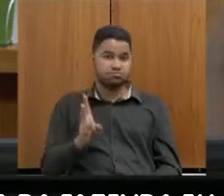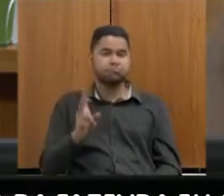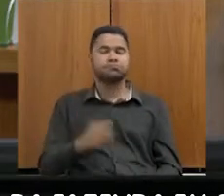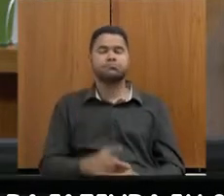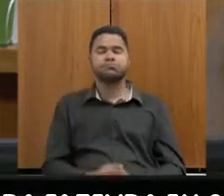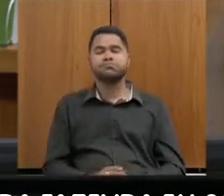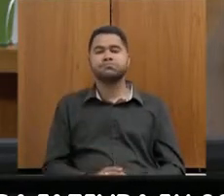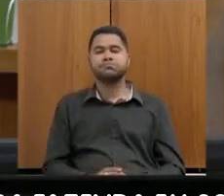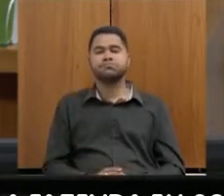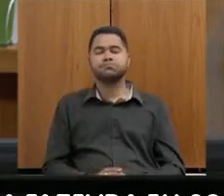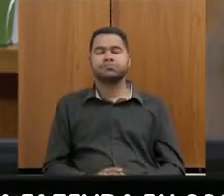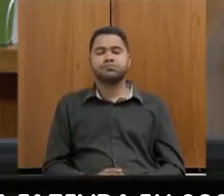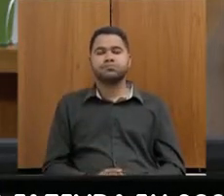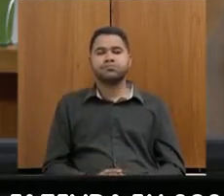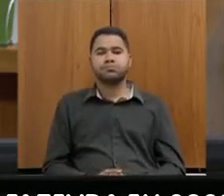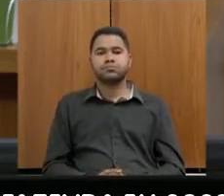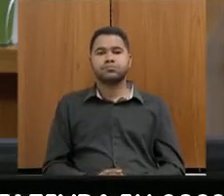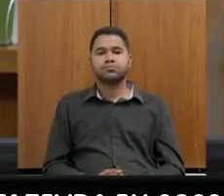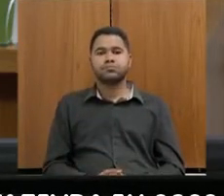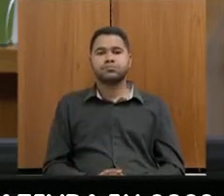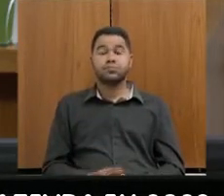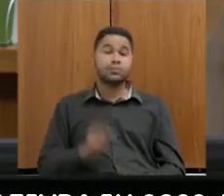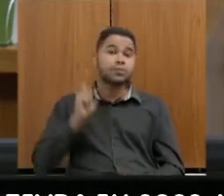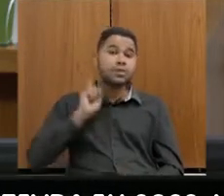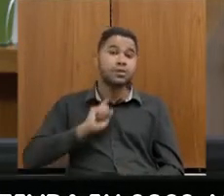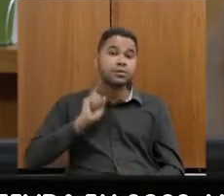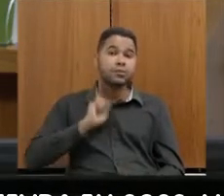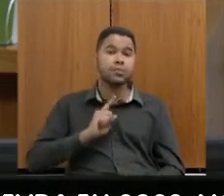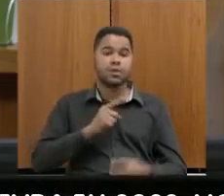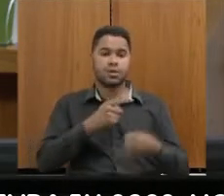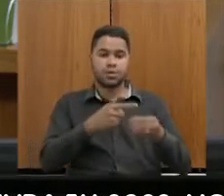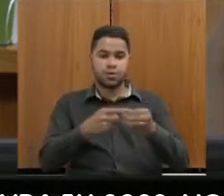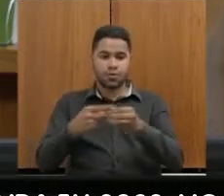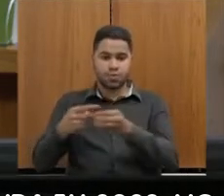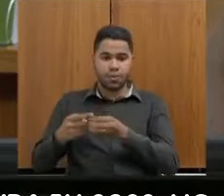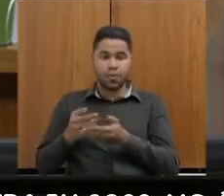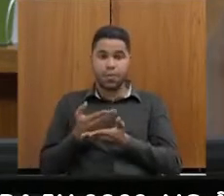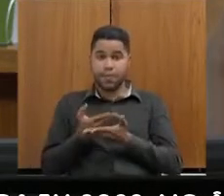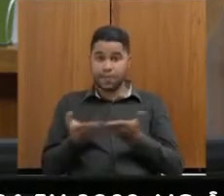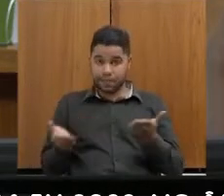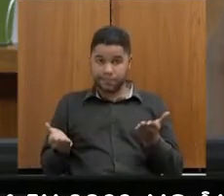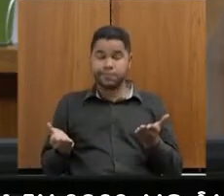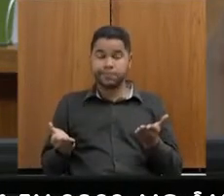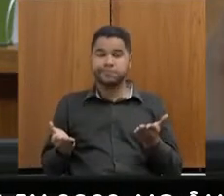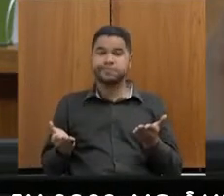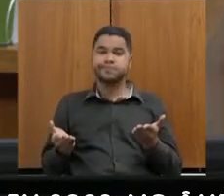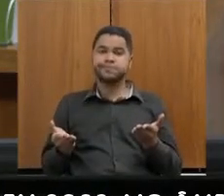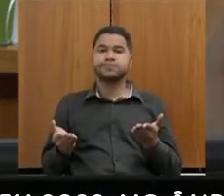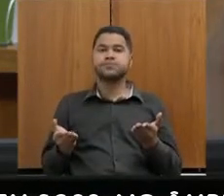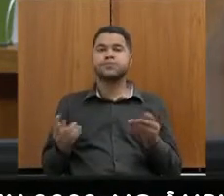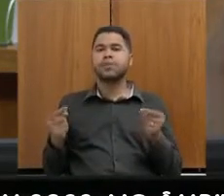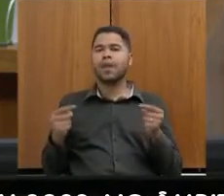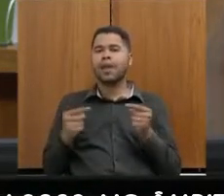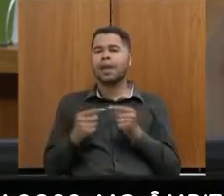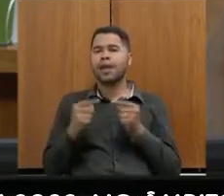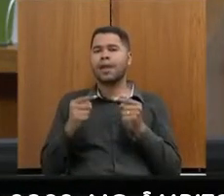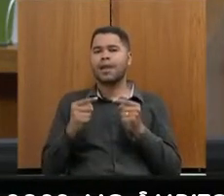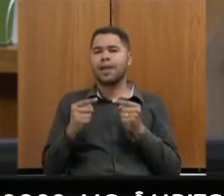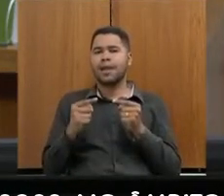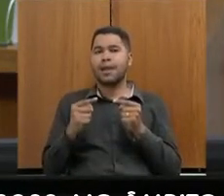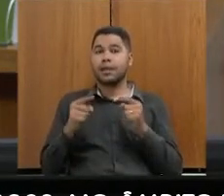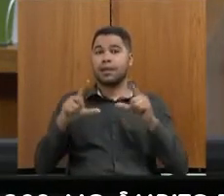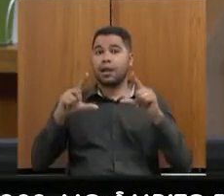Minas e os municípios perdem com relação a essa questão da